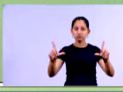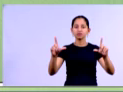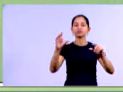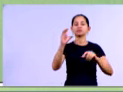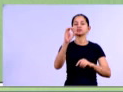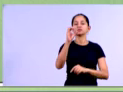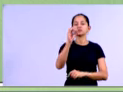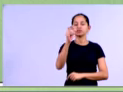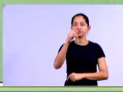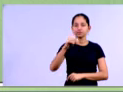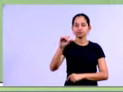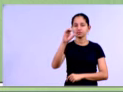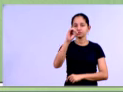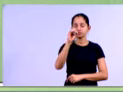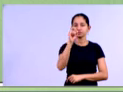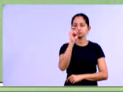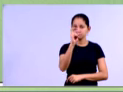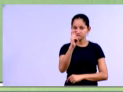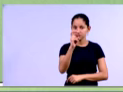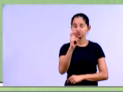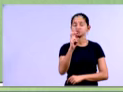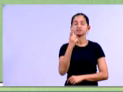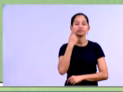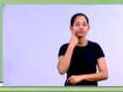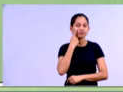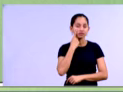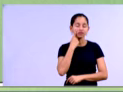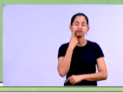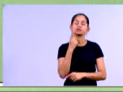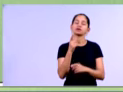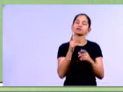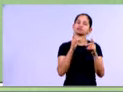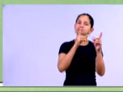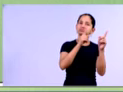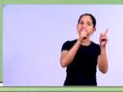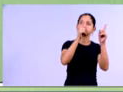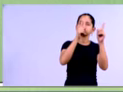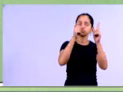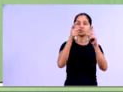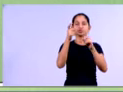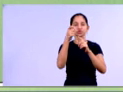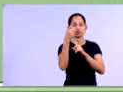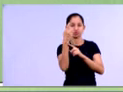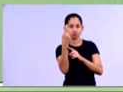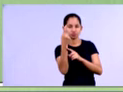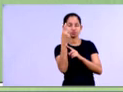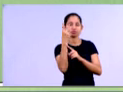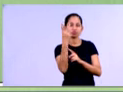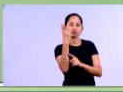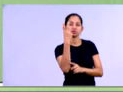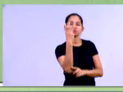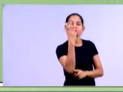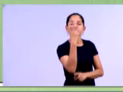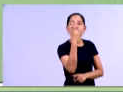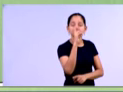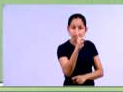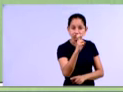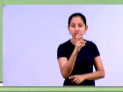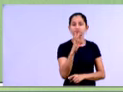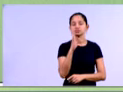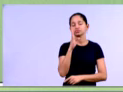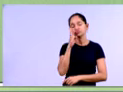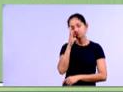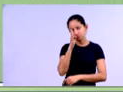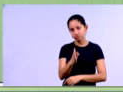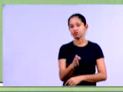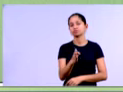vezes o fator que nós encontramos, o X1, mais 1.65 vezes o fator que nós encontramos, né, o X2, o número que nós